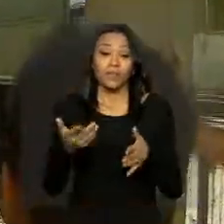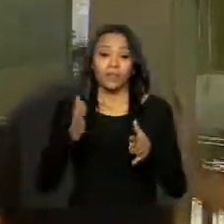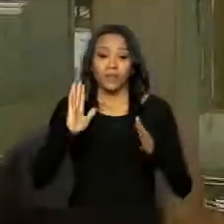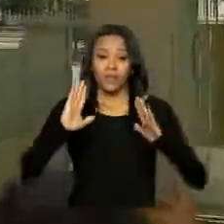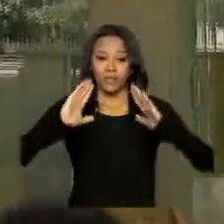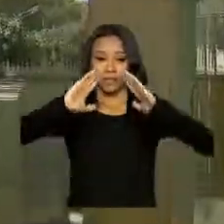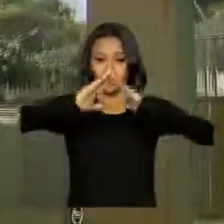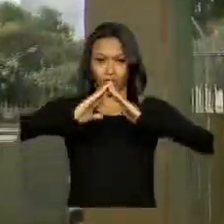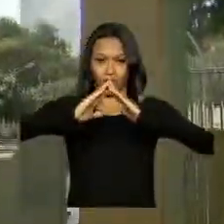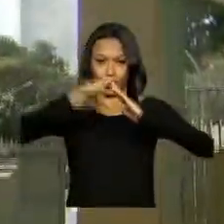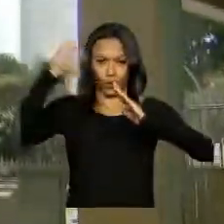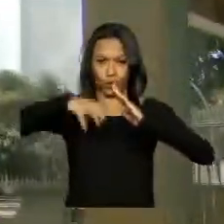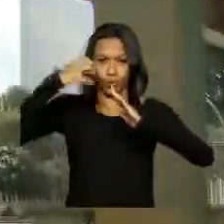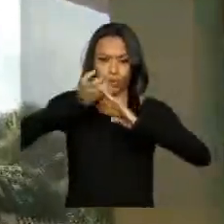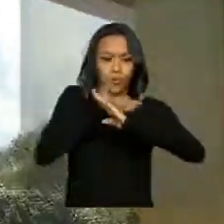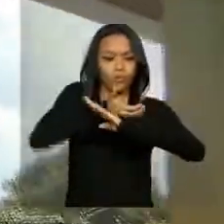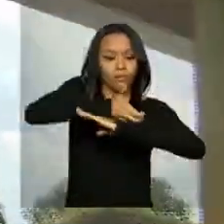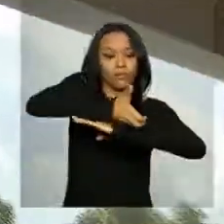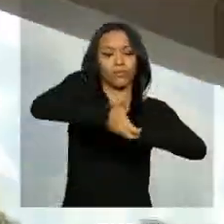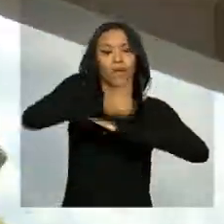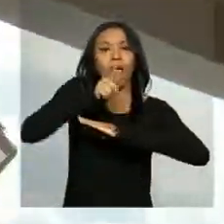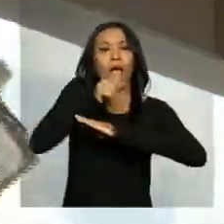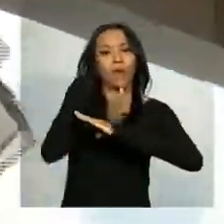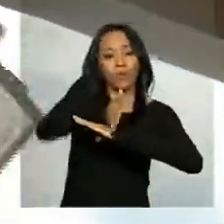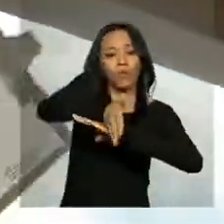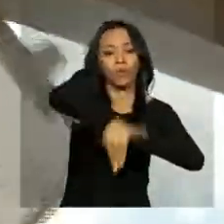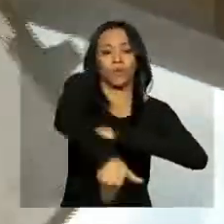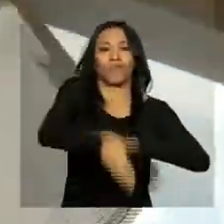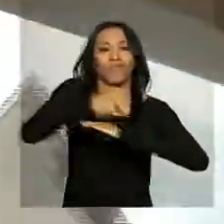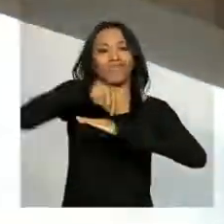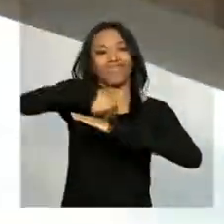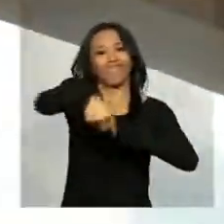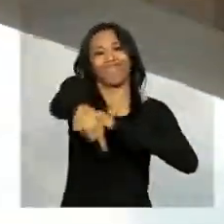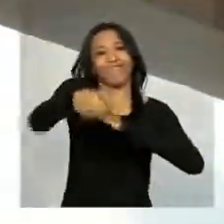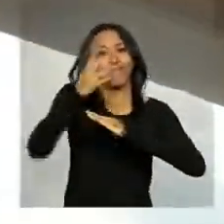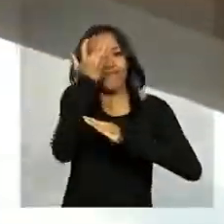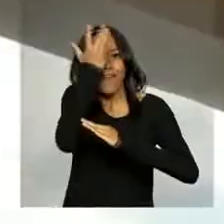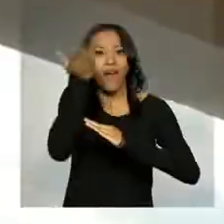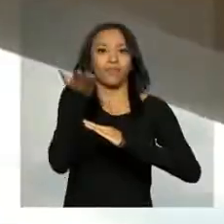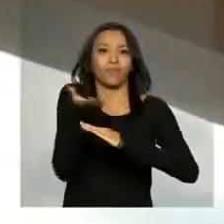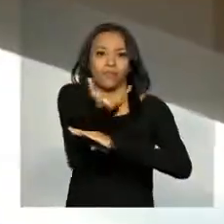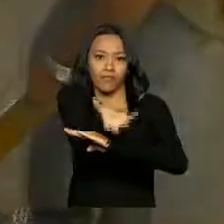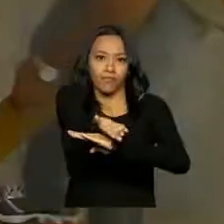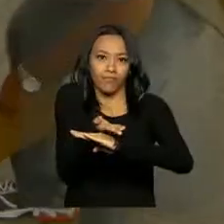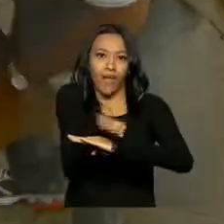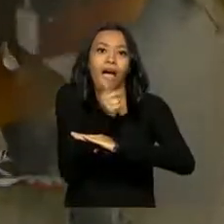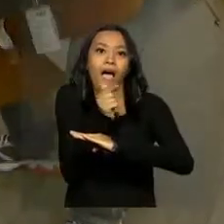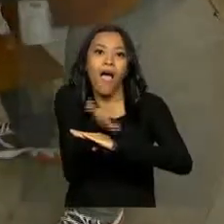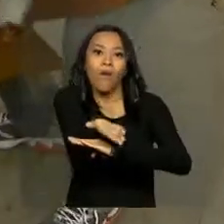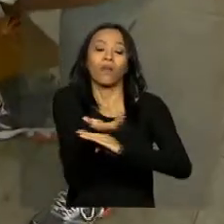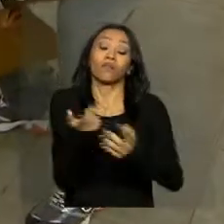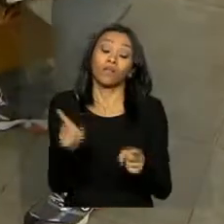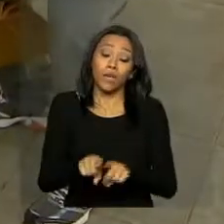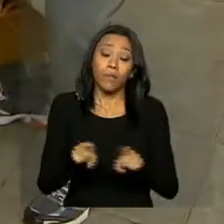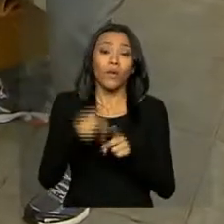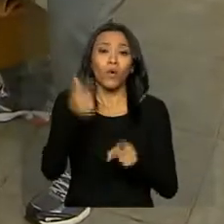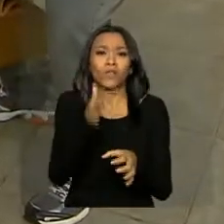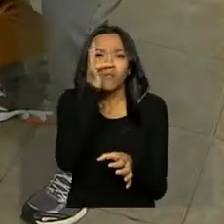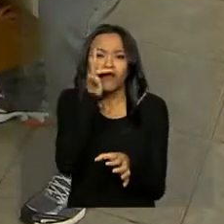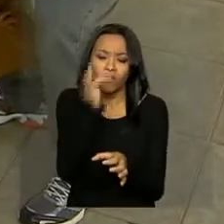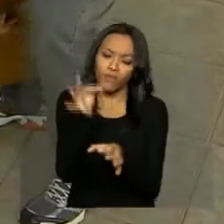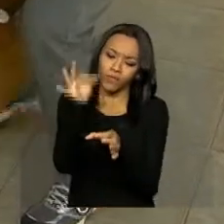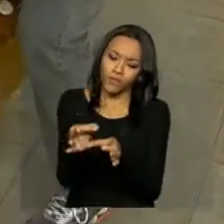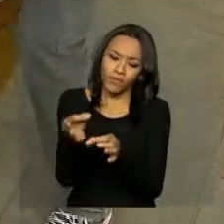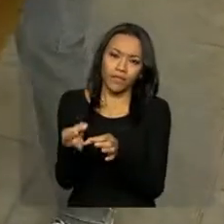a calha tem sido uma preocupação iminente mesmo para o mosquito. E também os vasos de plantas, plantinhas